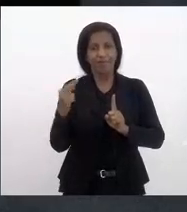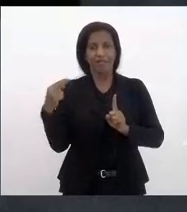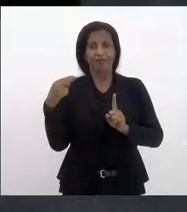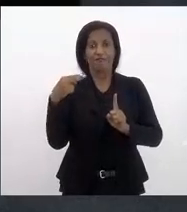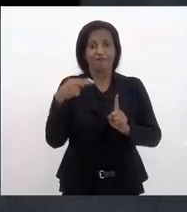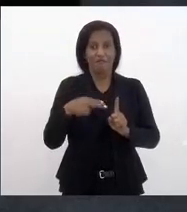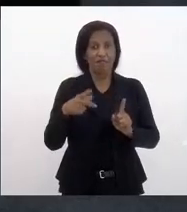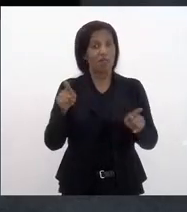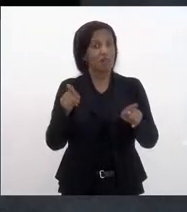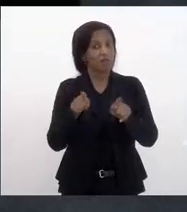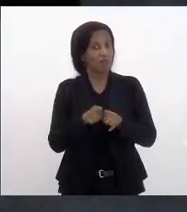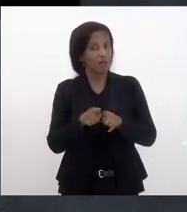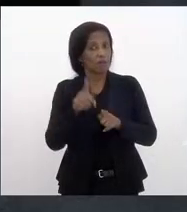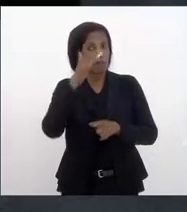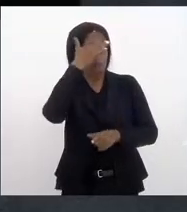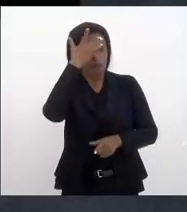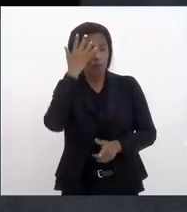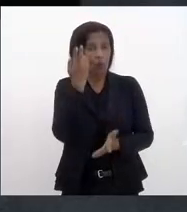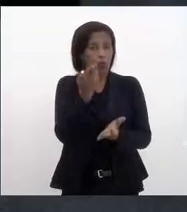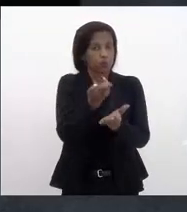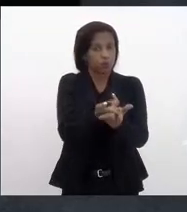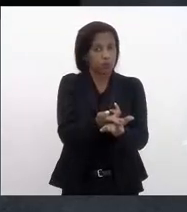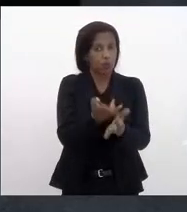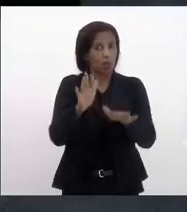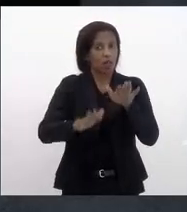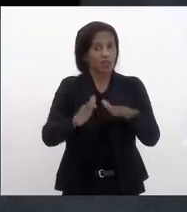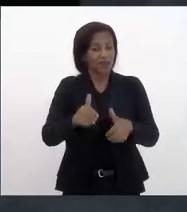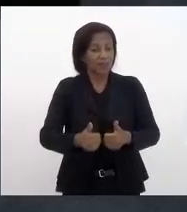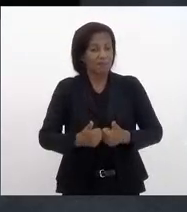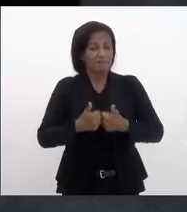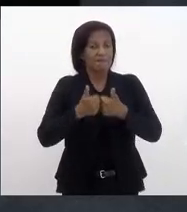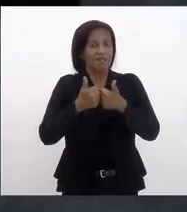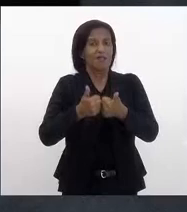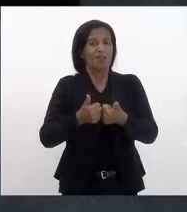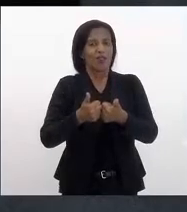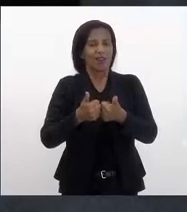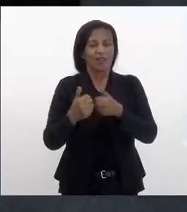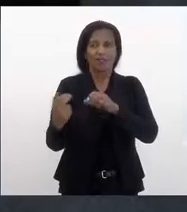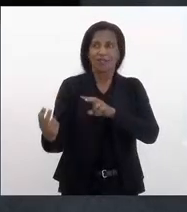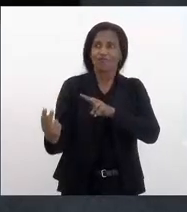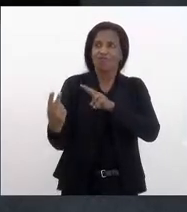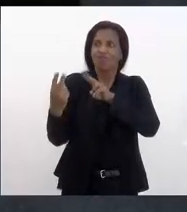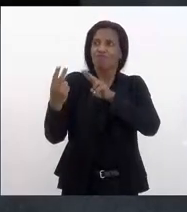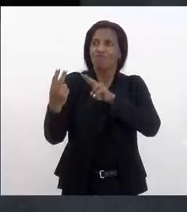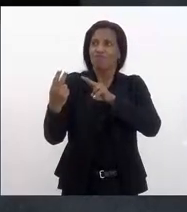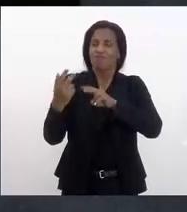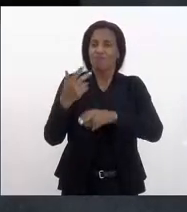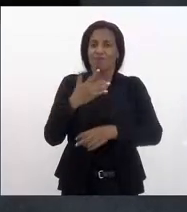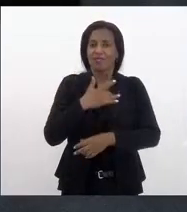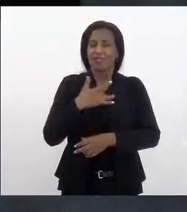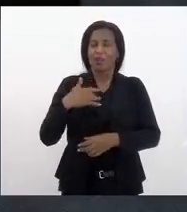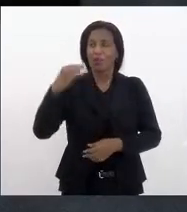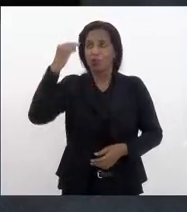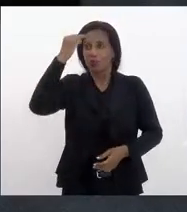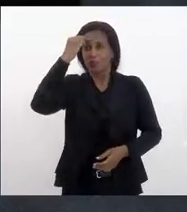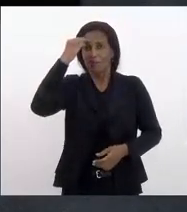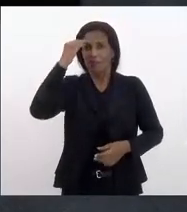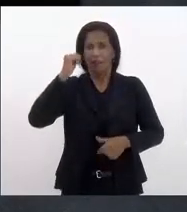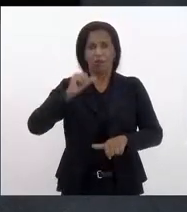mesmo tempo, quem está internado, às vezes, melhora a sua condição física e até mental